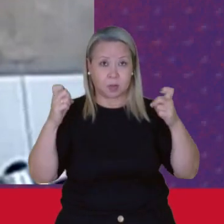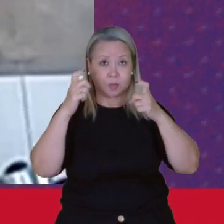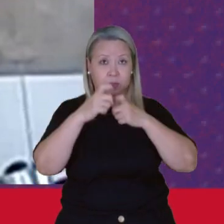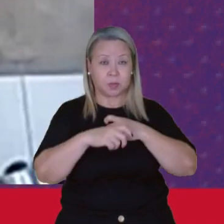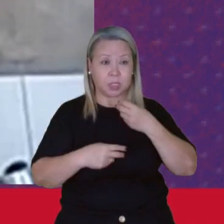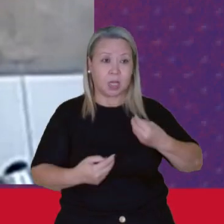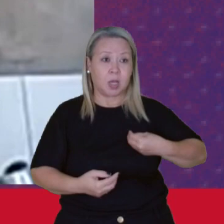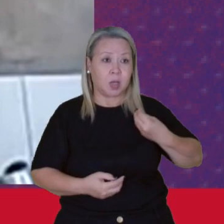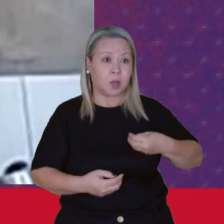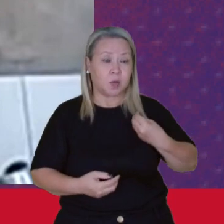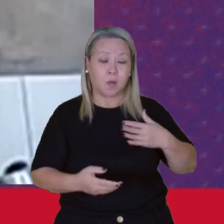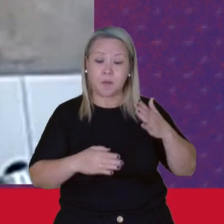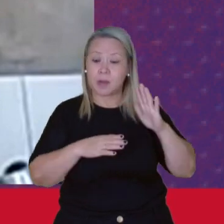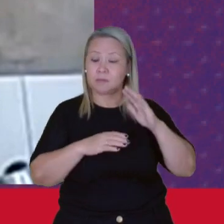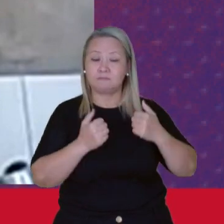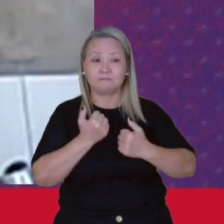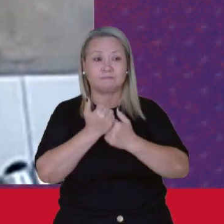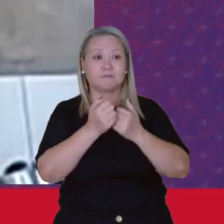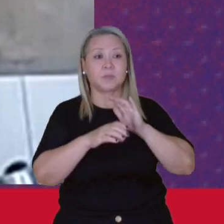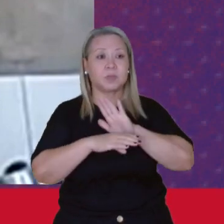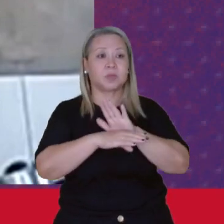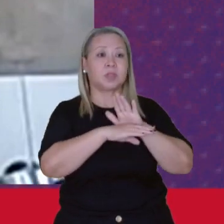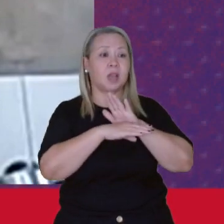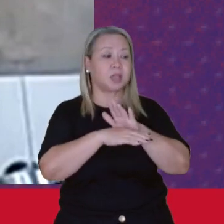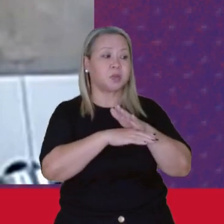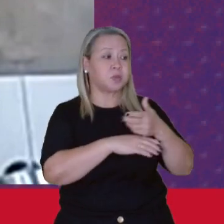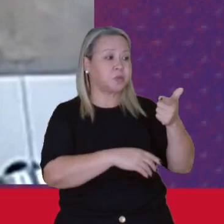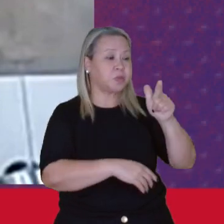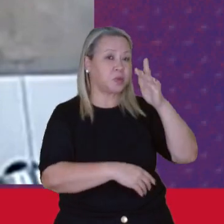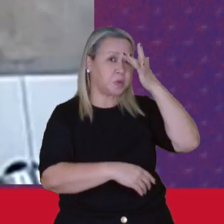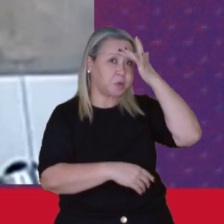vivendo Assim de ajuda Eu vivo de ajuda